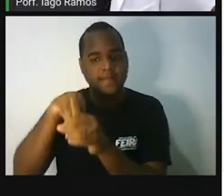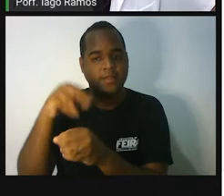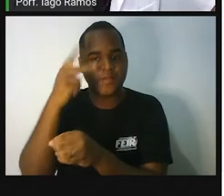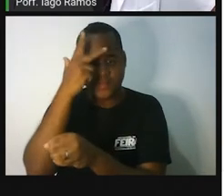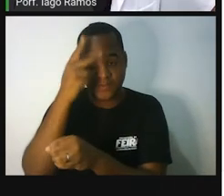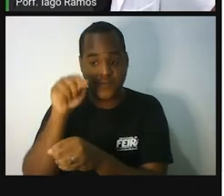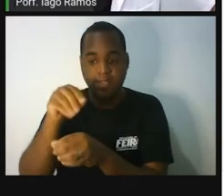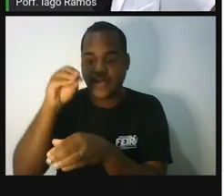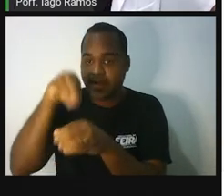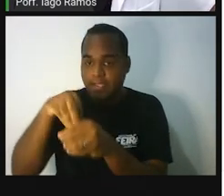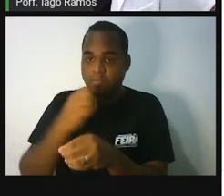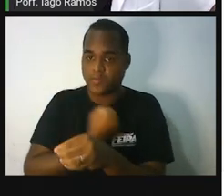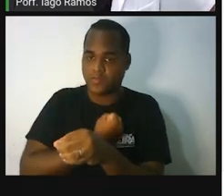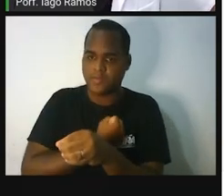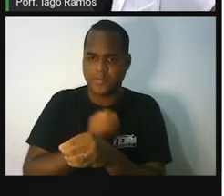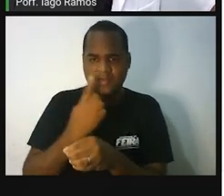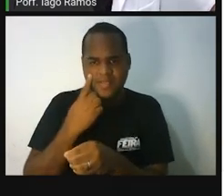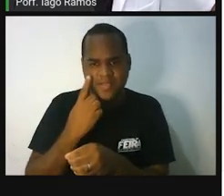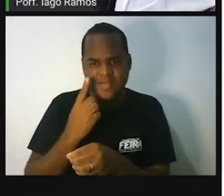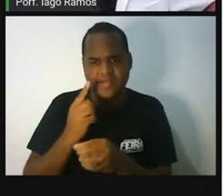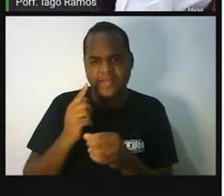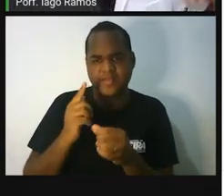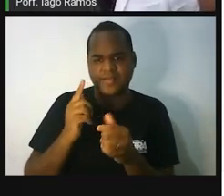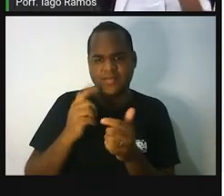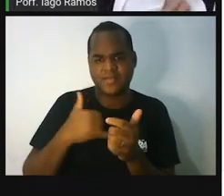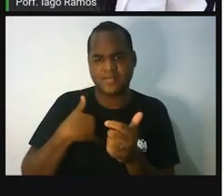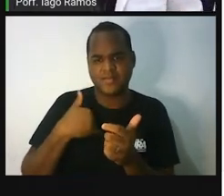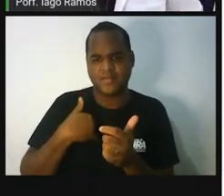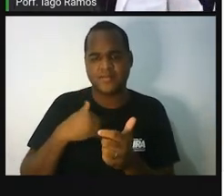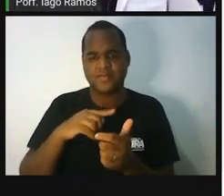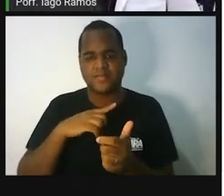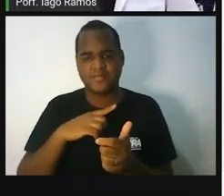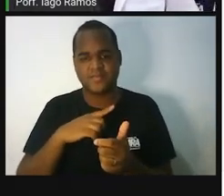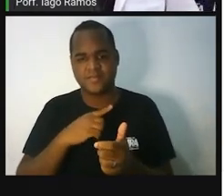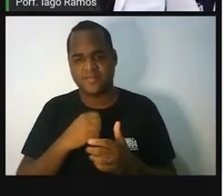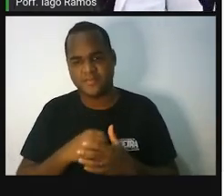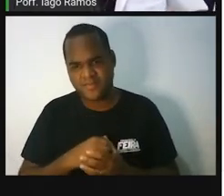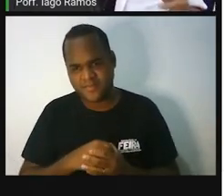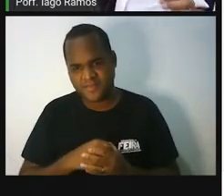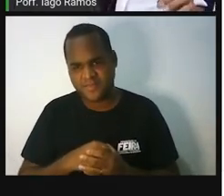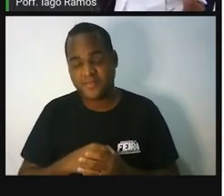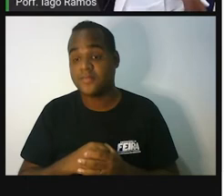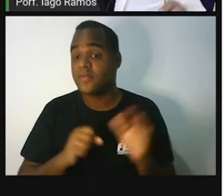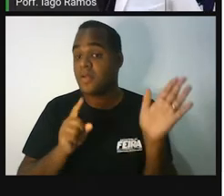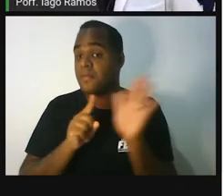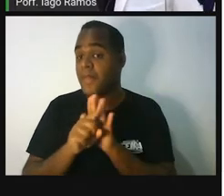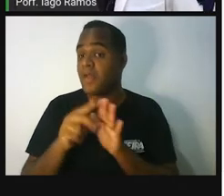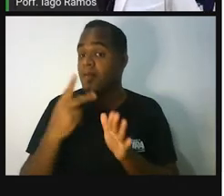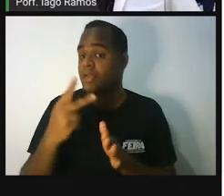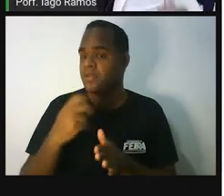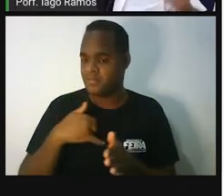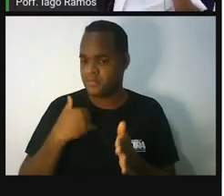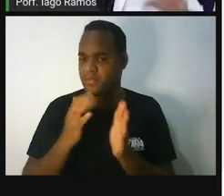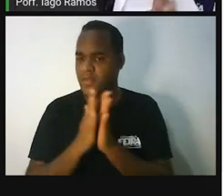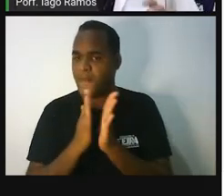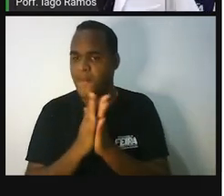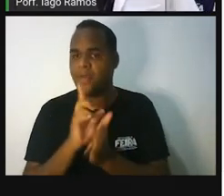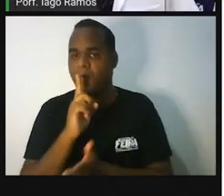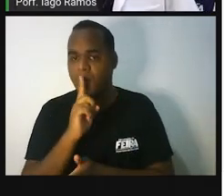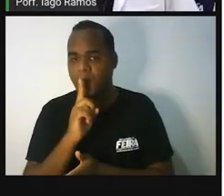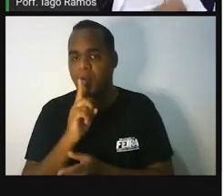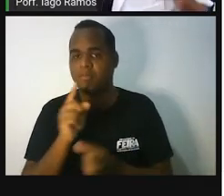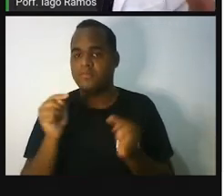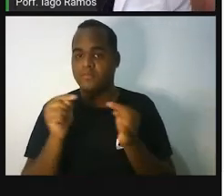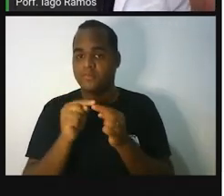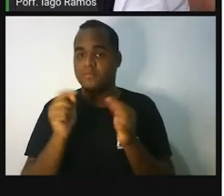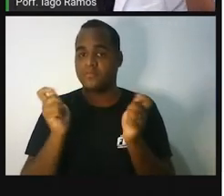da pessoa. Então, o legal é você perguntar assim à pessoa. Você já fez aniversário? Porque se ela já fez, o número que